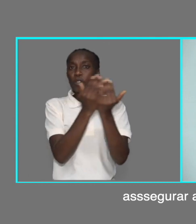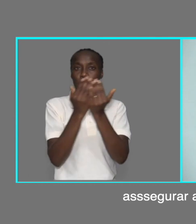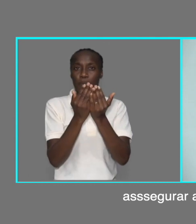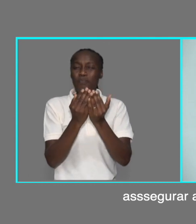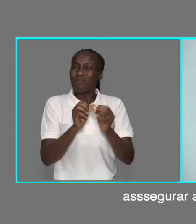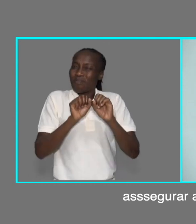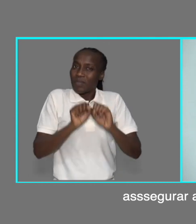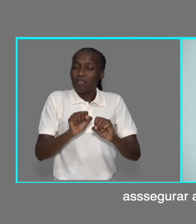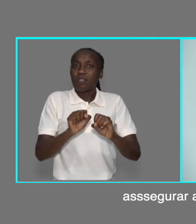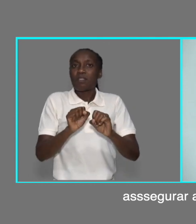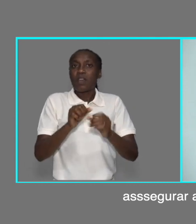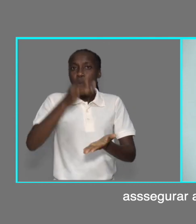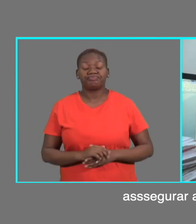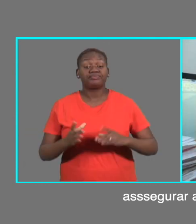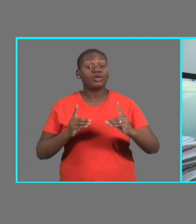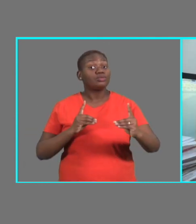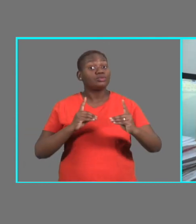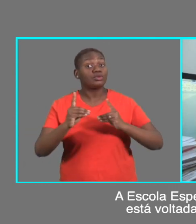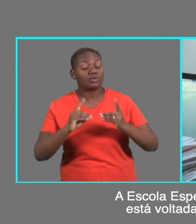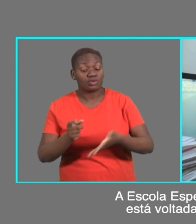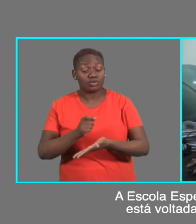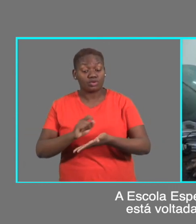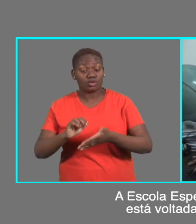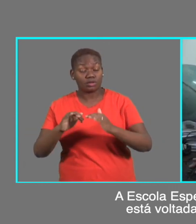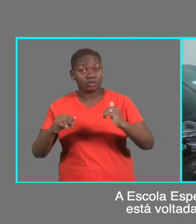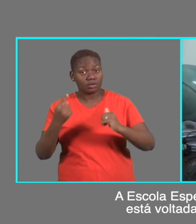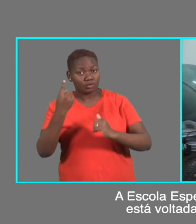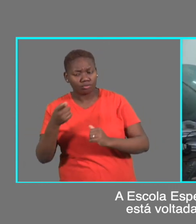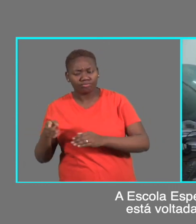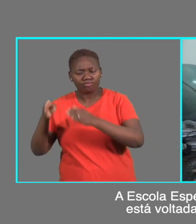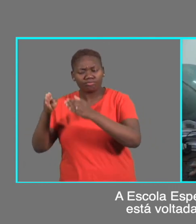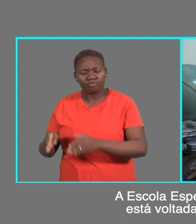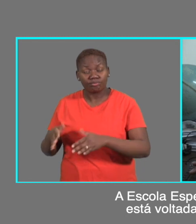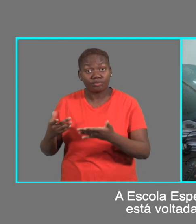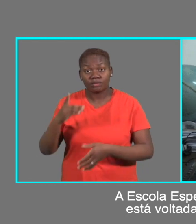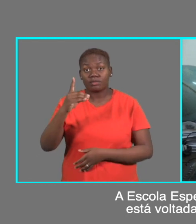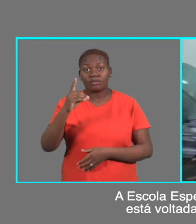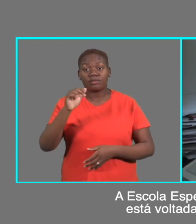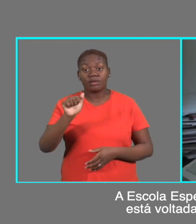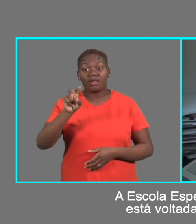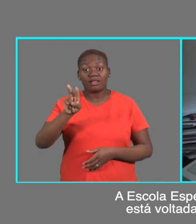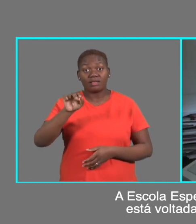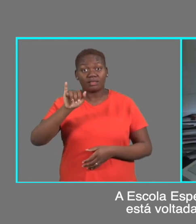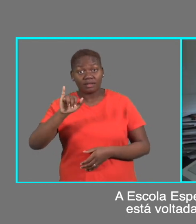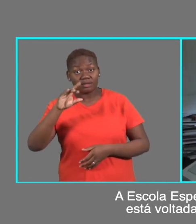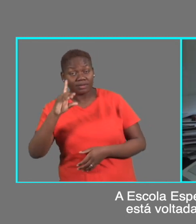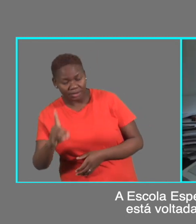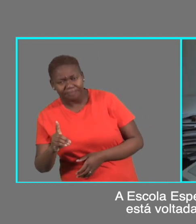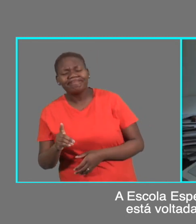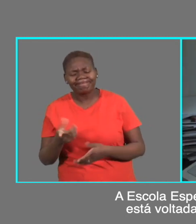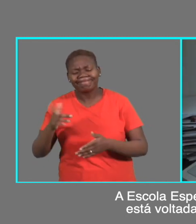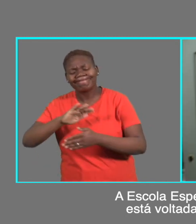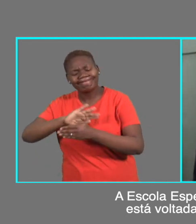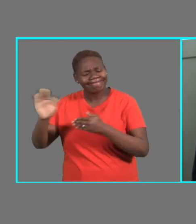assegurar a qualidade da aprendizagem. A escola especial número 1 na cidade de Maputo está voltada ao ensino de